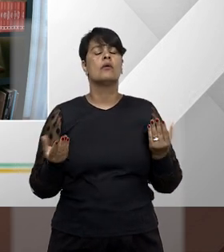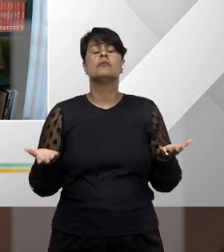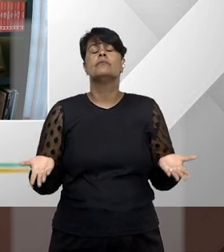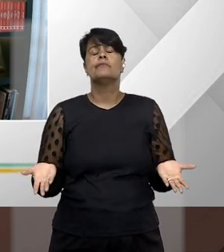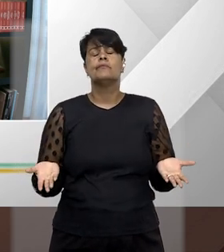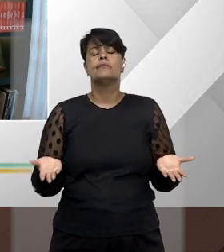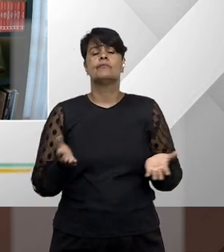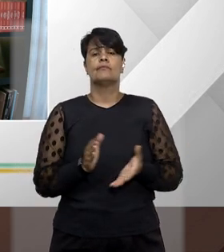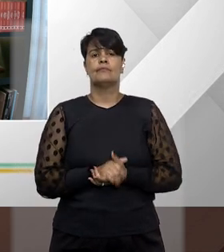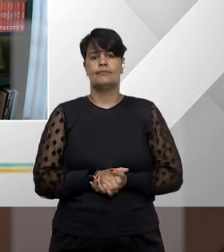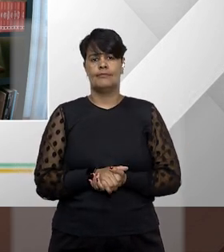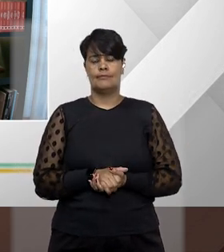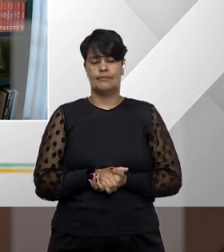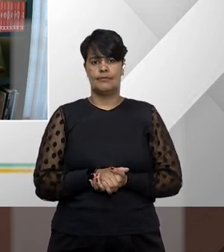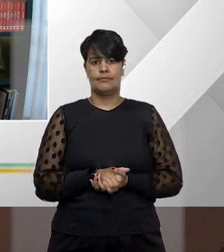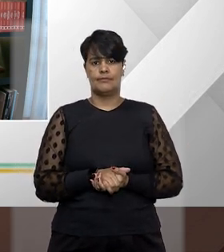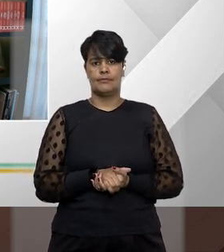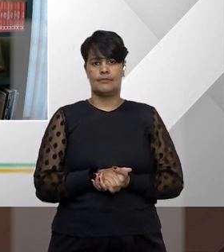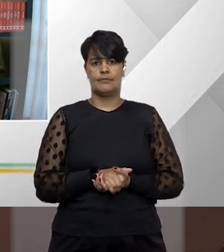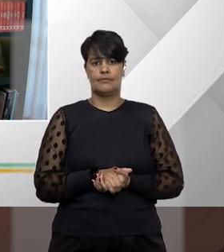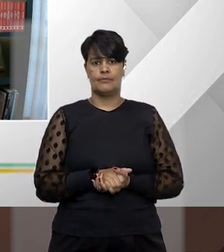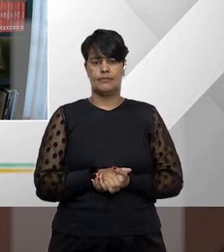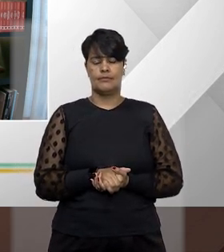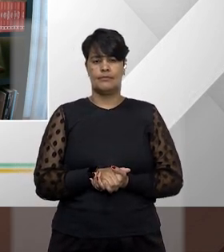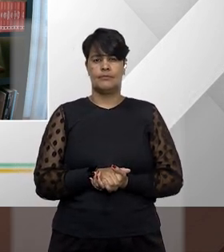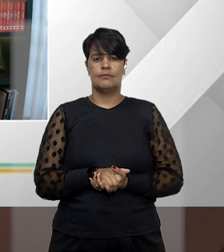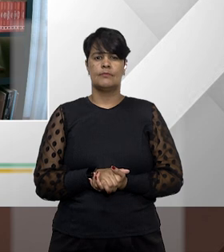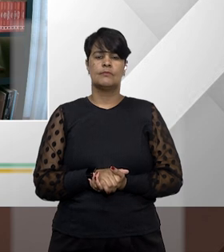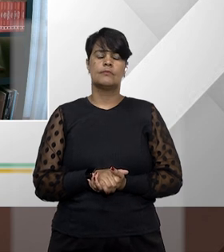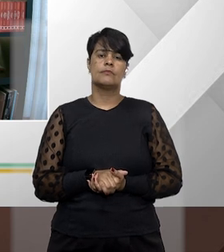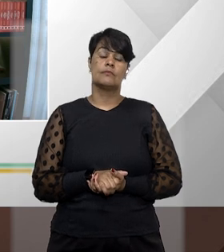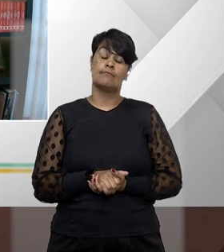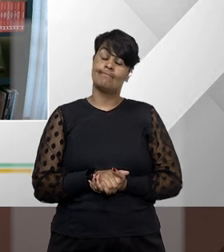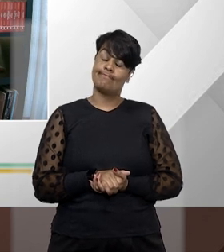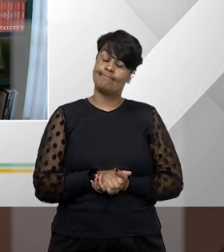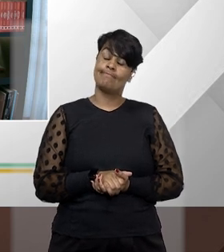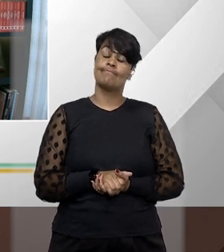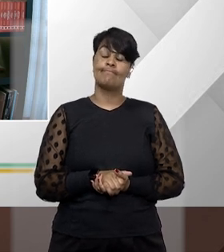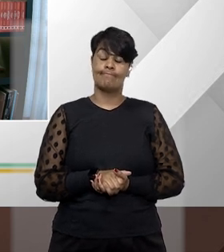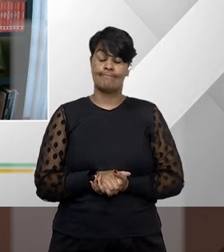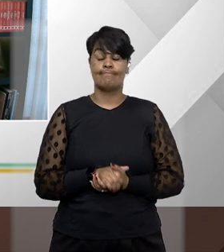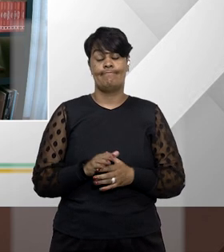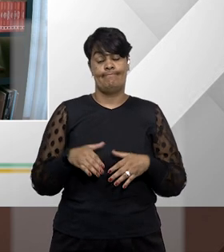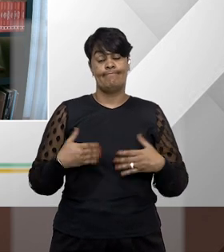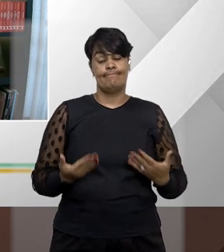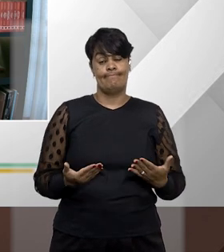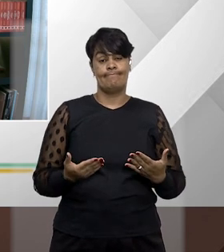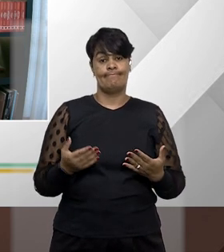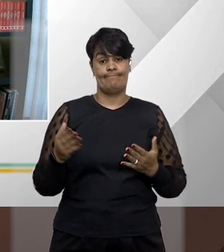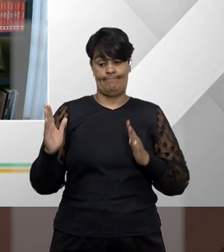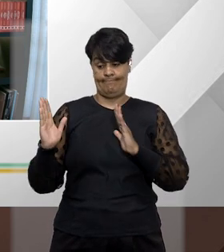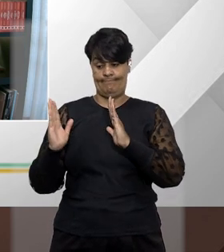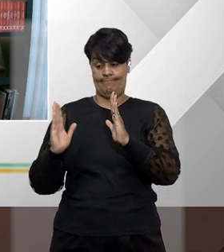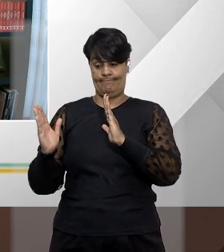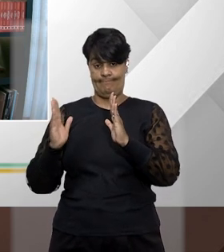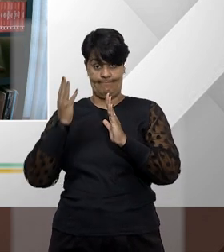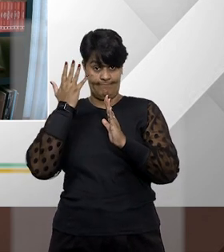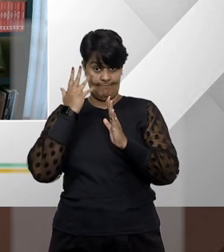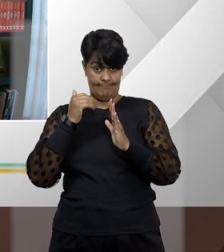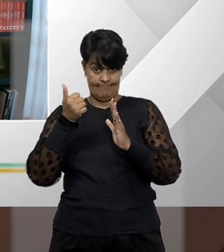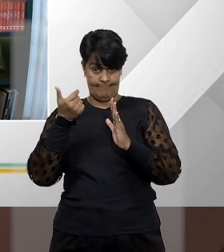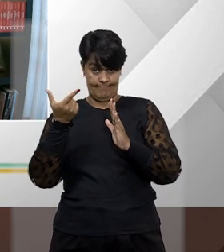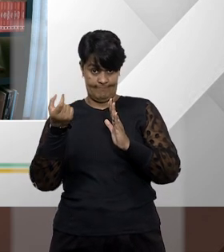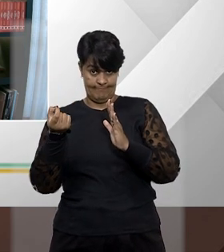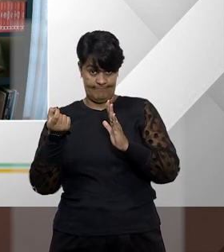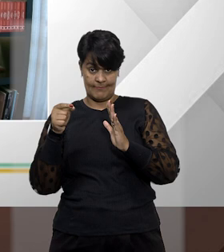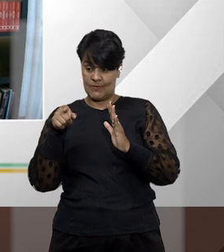fato líquido e certo, como ponderado pelo professor Ailton? Veja, esse prazo, por ser um prazo decadencial e por não admitir